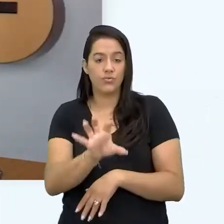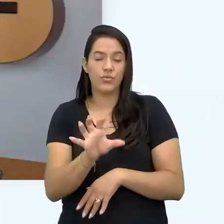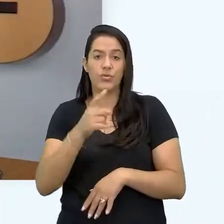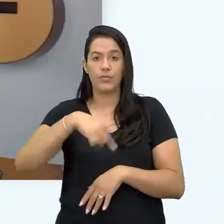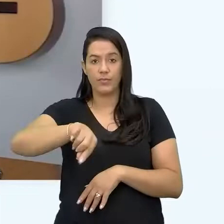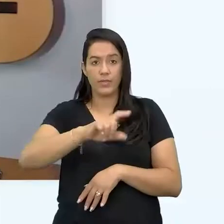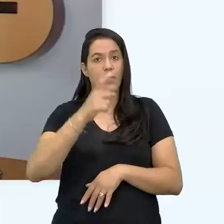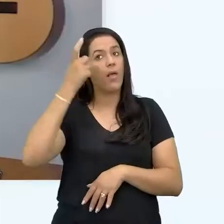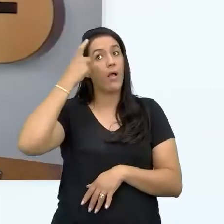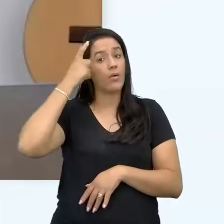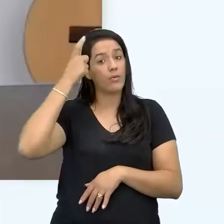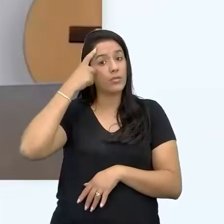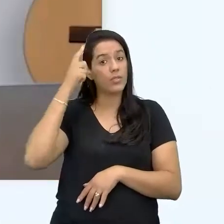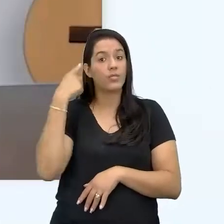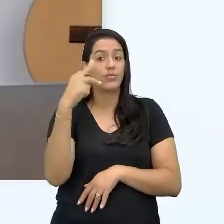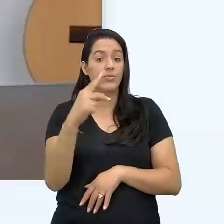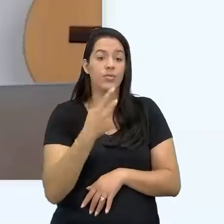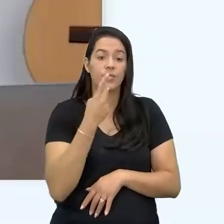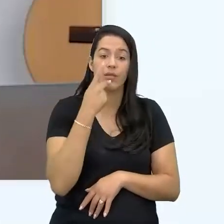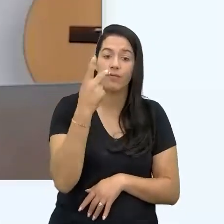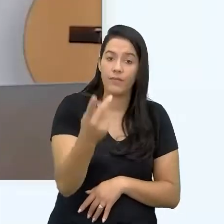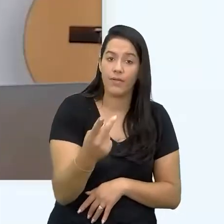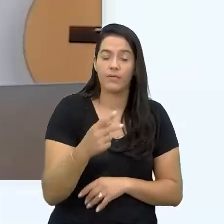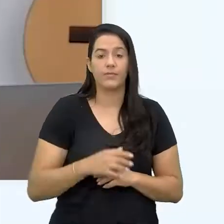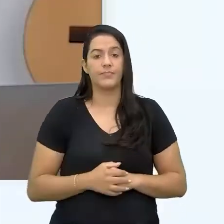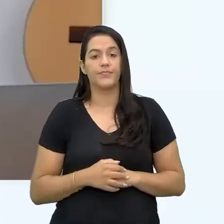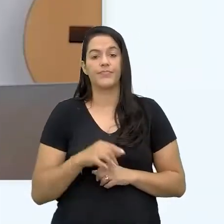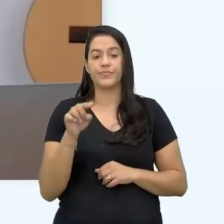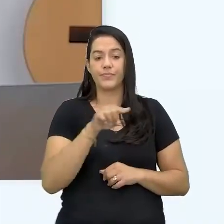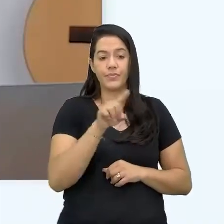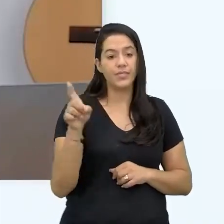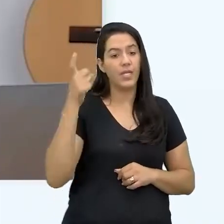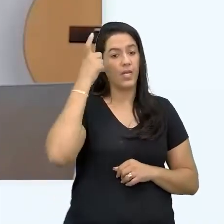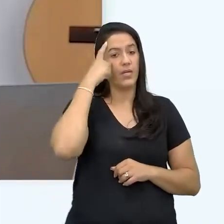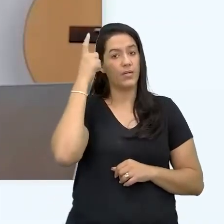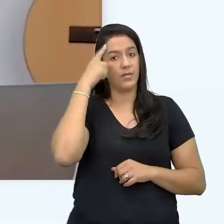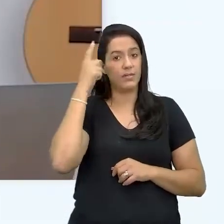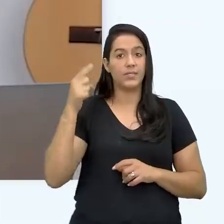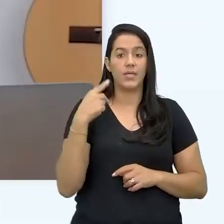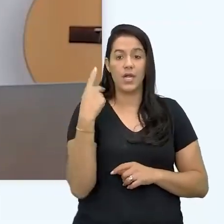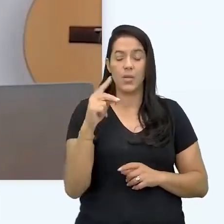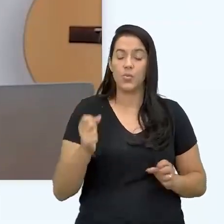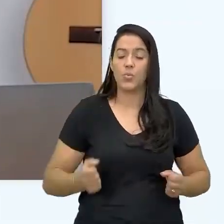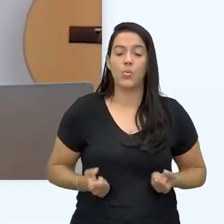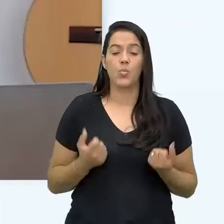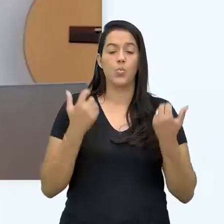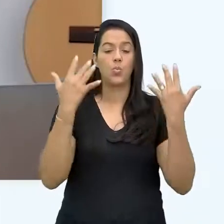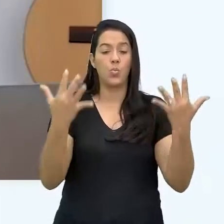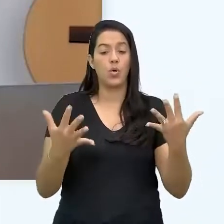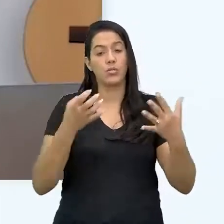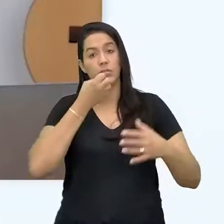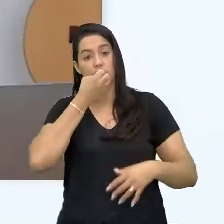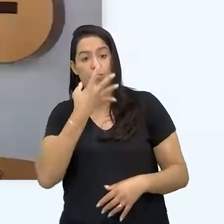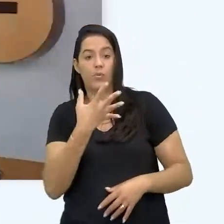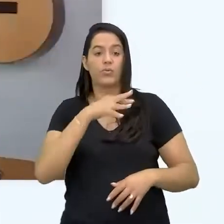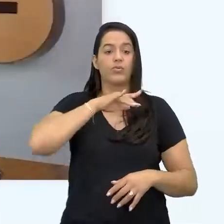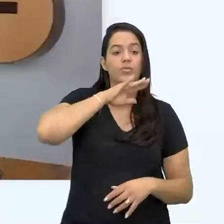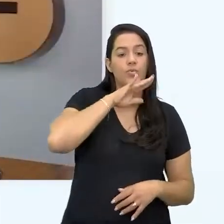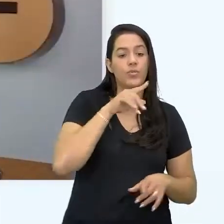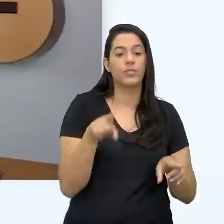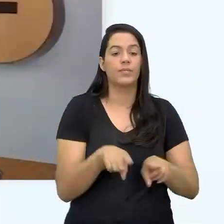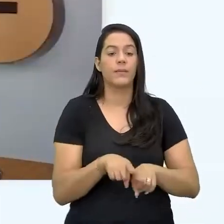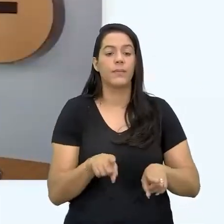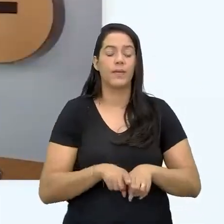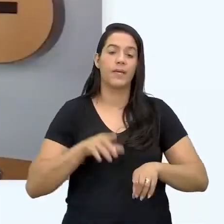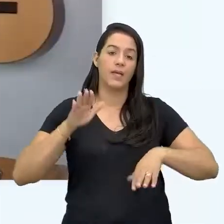consciência da sua fala. Você ter consciência do que a sua espontaneidade pode te trazer de bom e de ruim. Porque, de